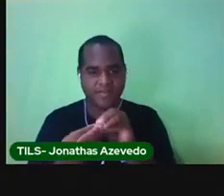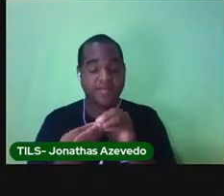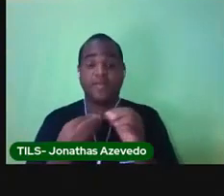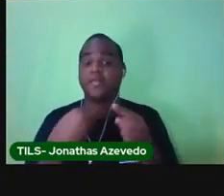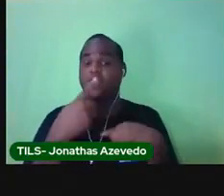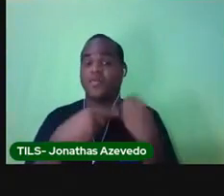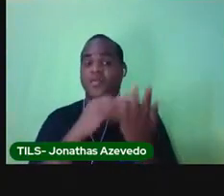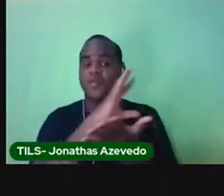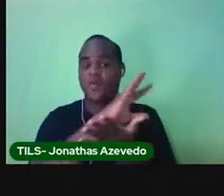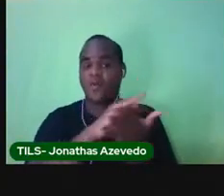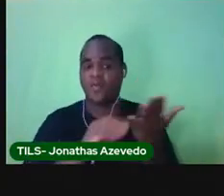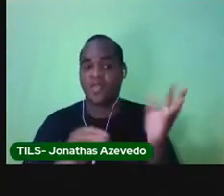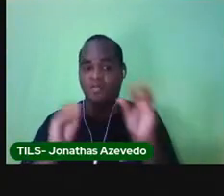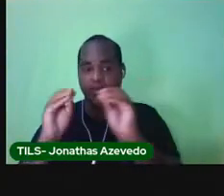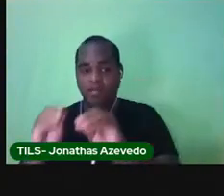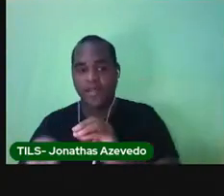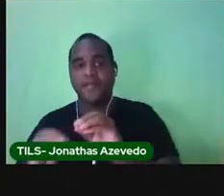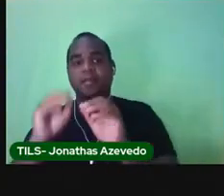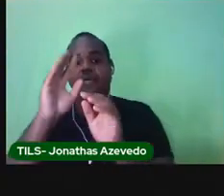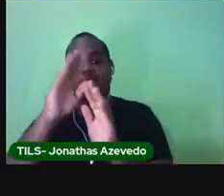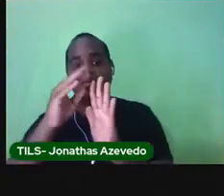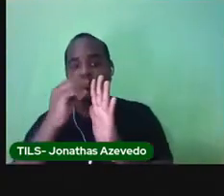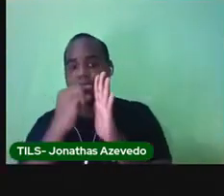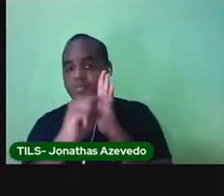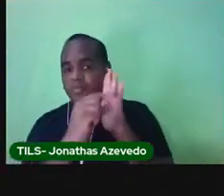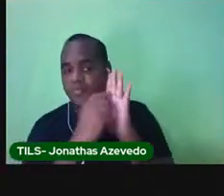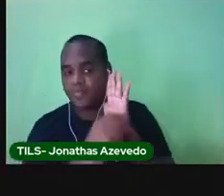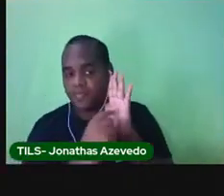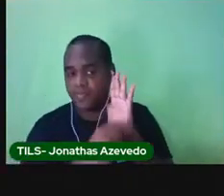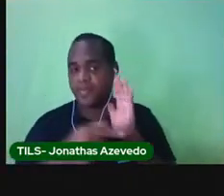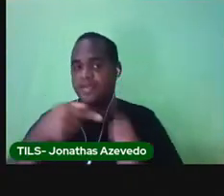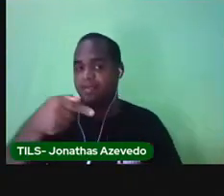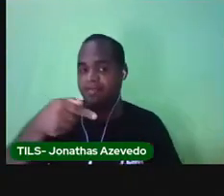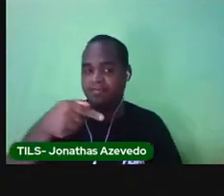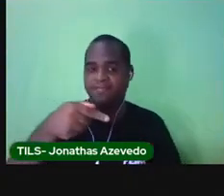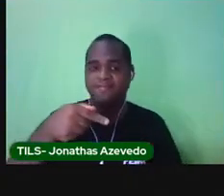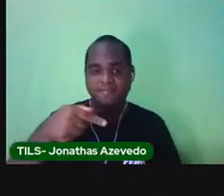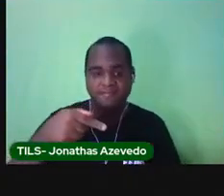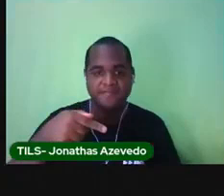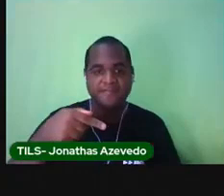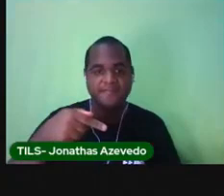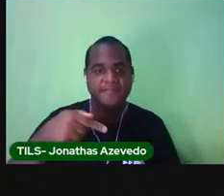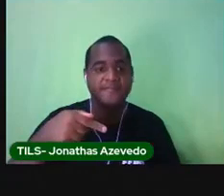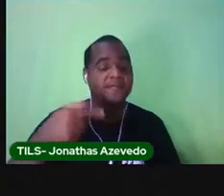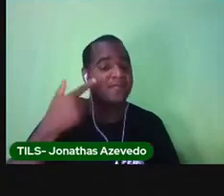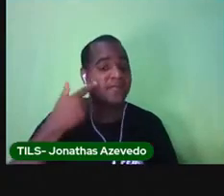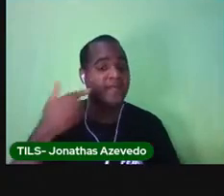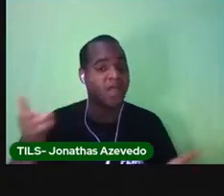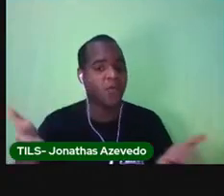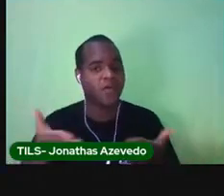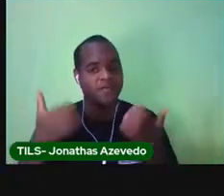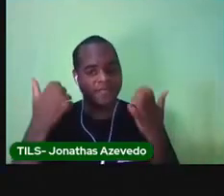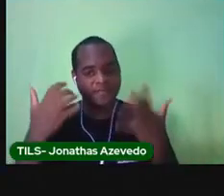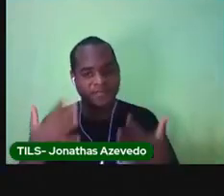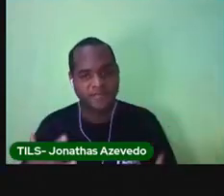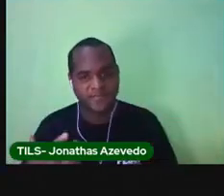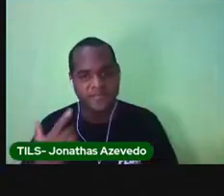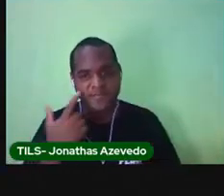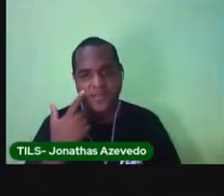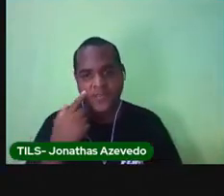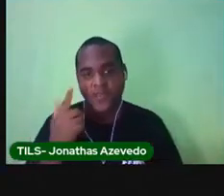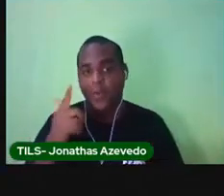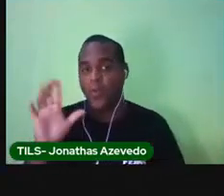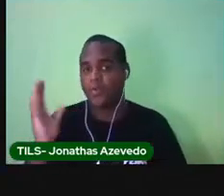vai copiar nessas linhas da questão 7 Agora nós vamos procurar no texto